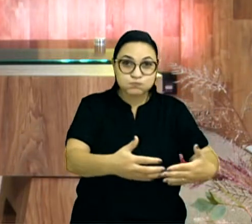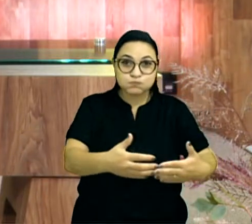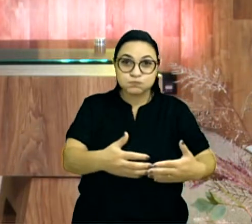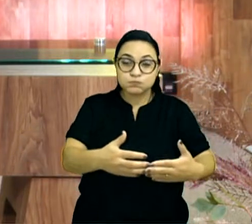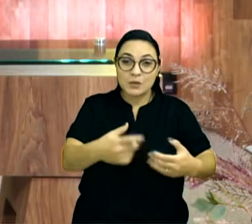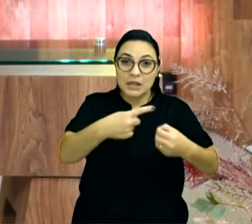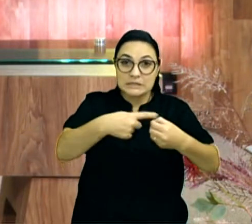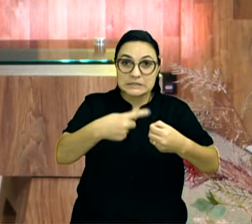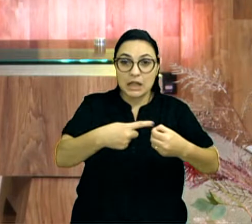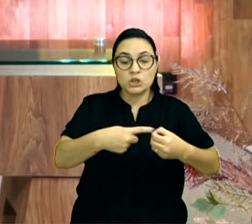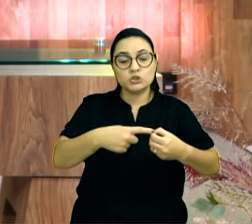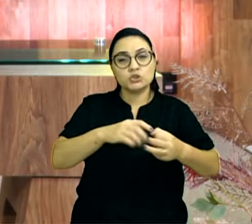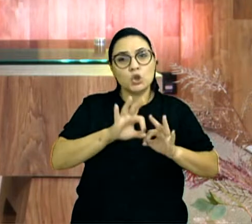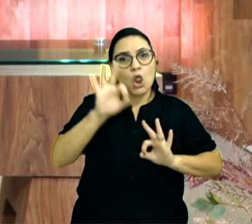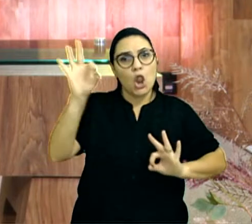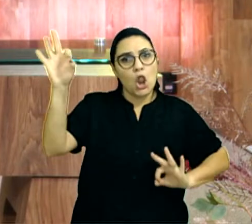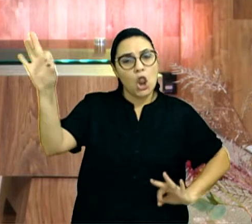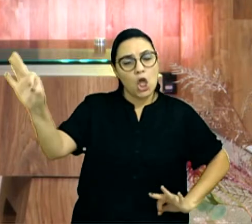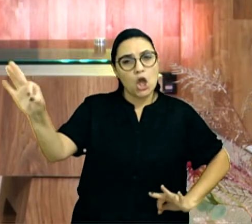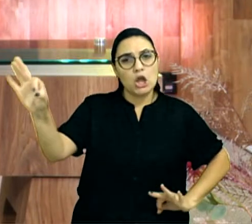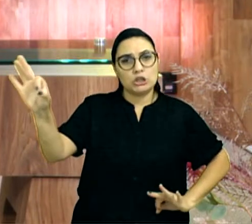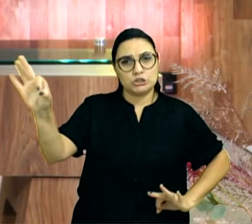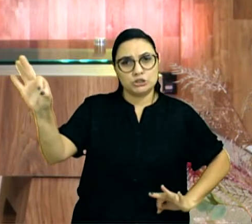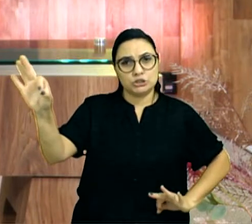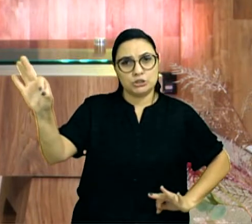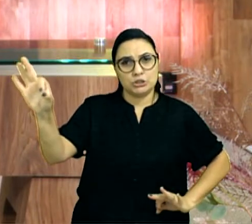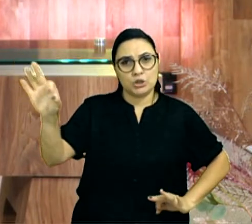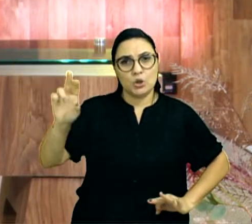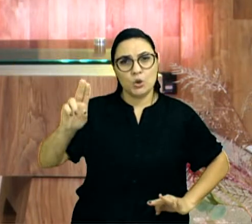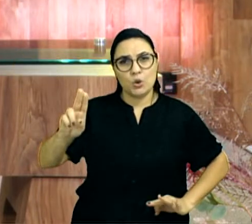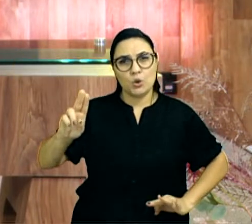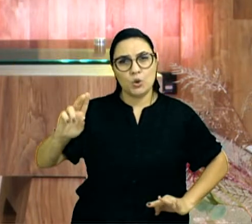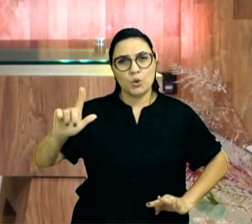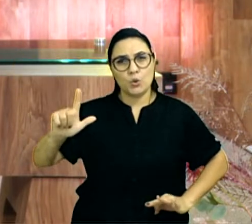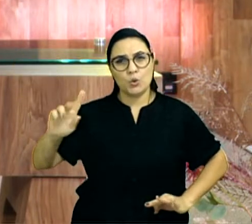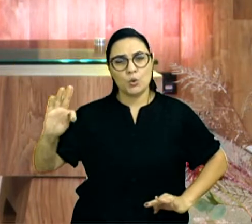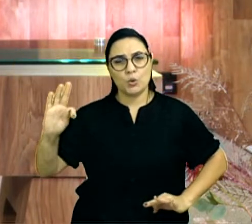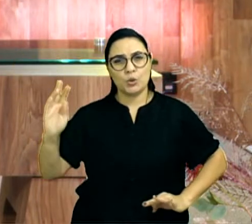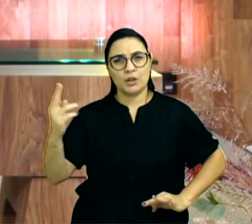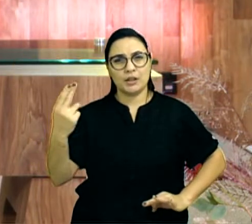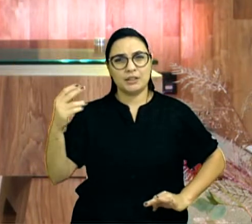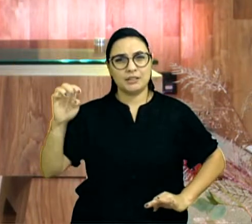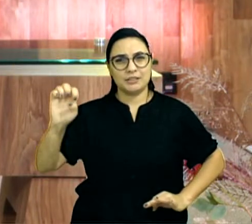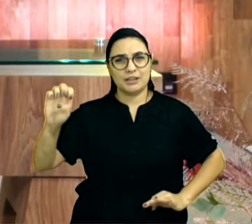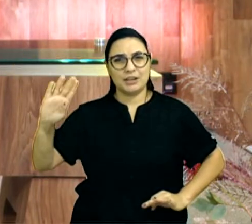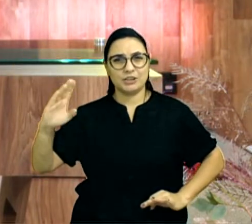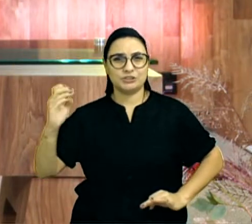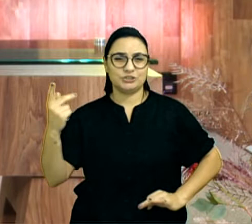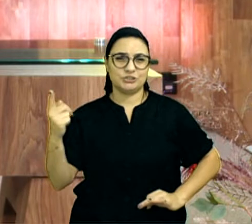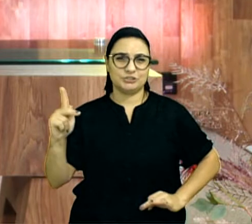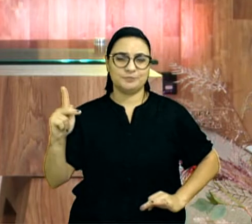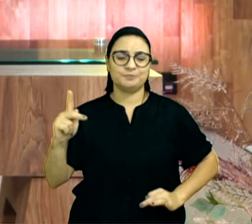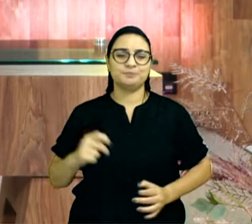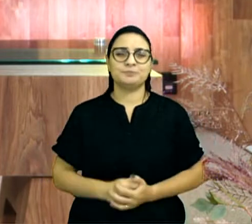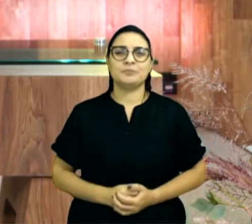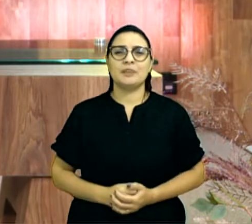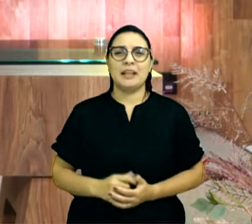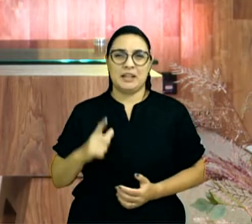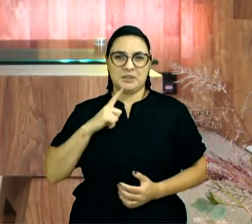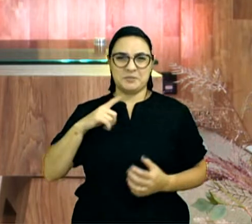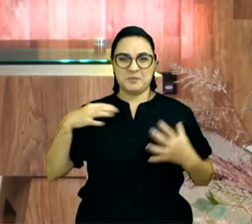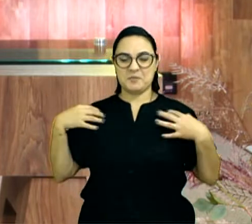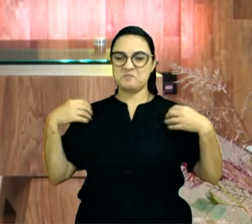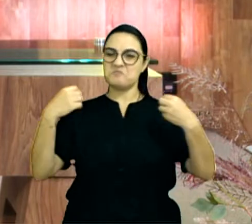afastada, estávamos em uma cidade chamada Utrecht, e indo para Amsterdã, pegando o trem, o irmão estava todo bonito, de